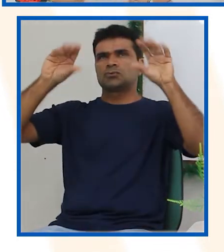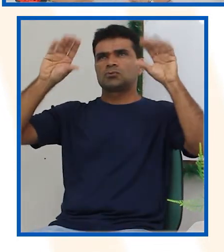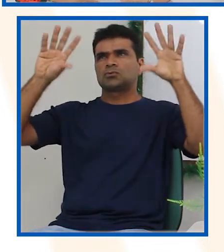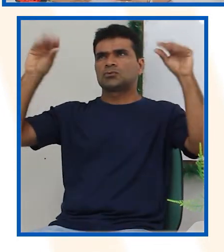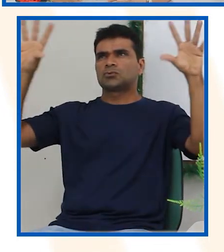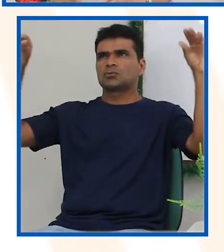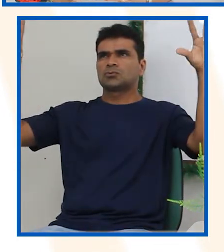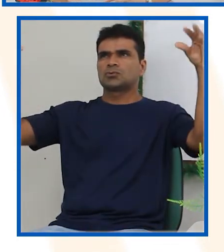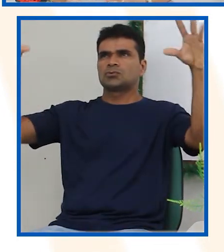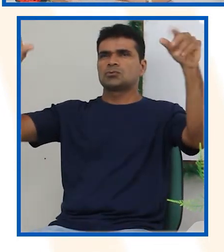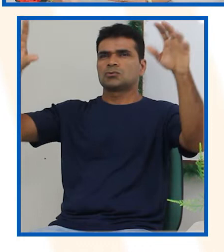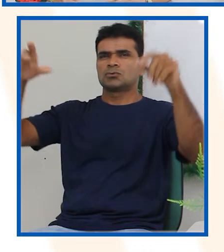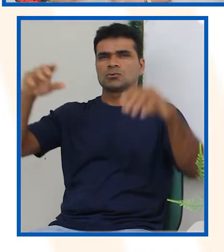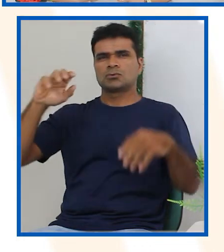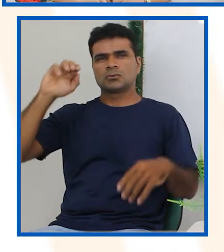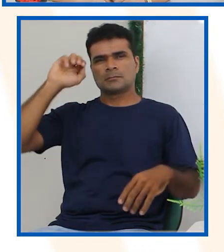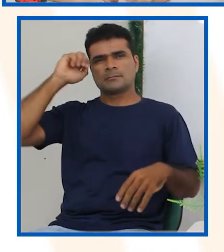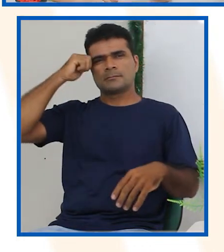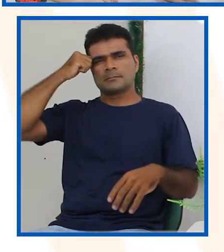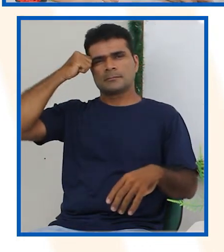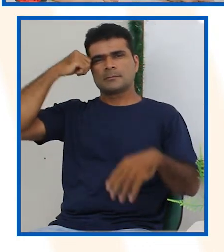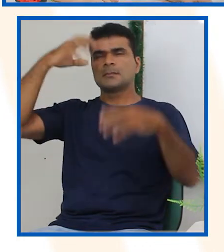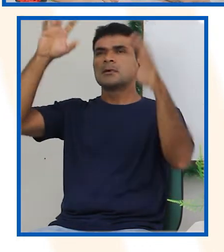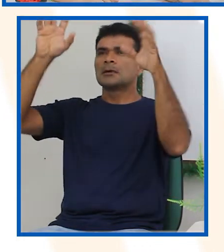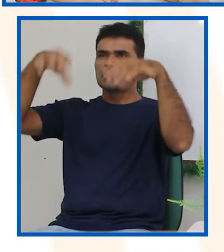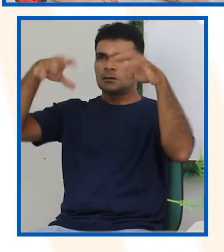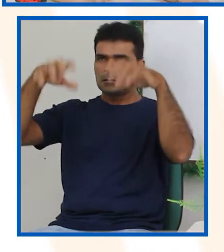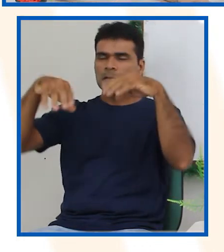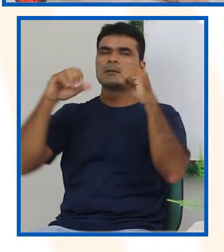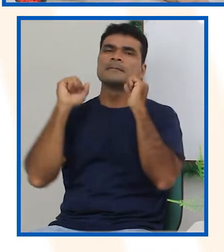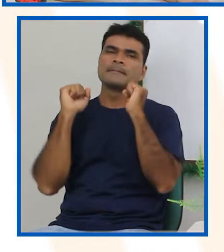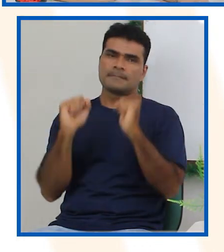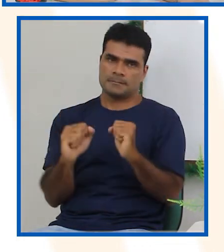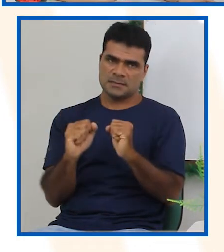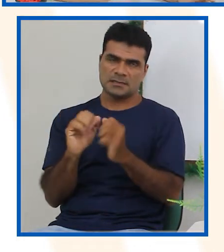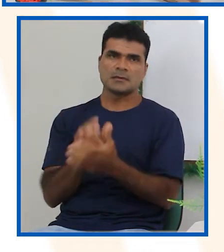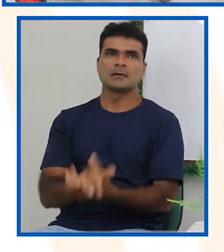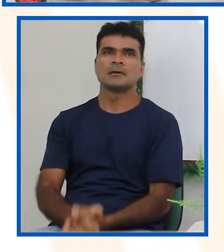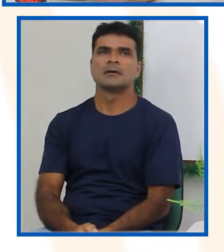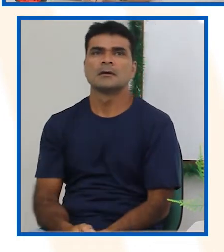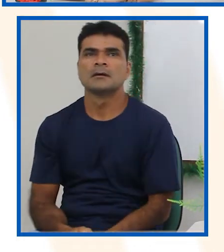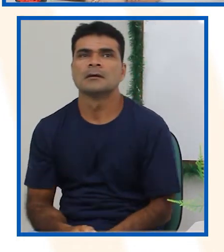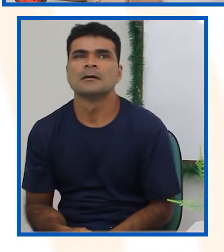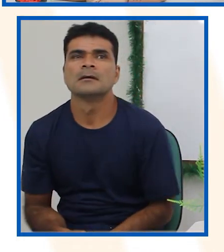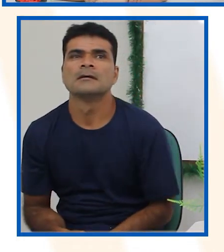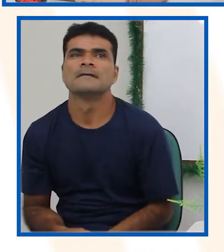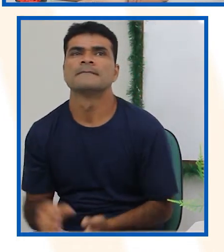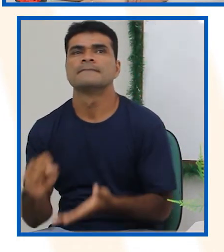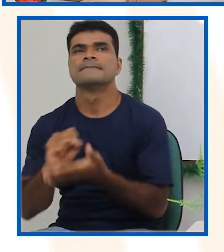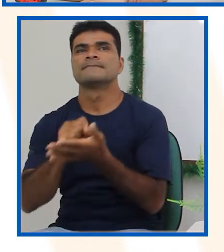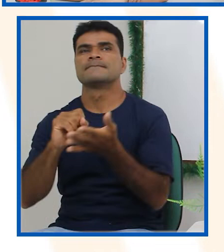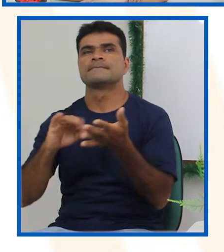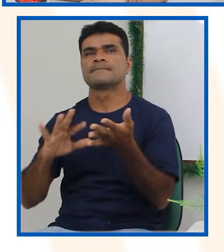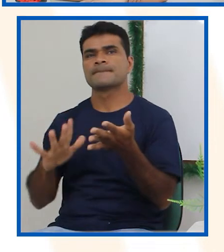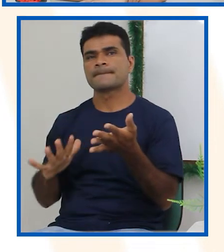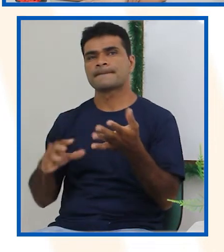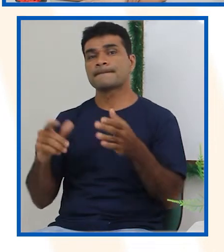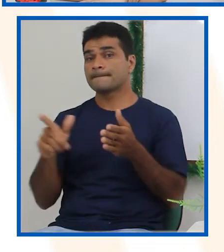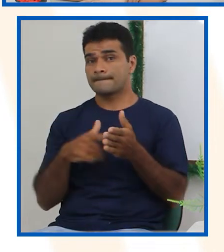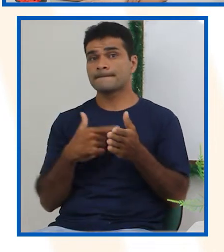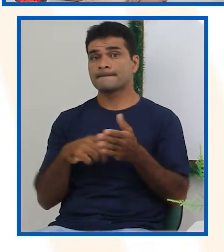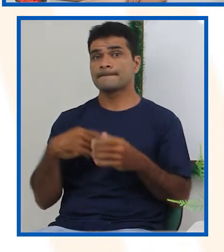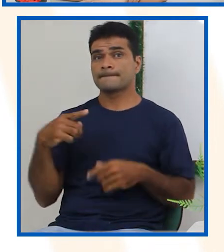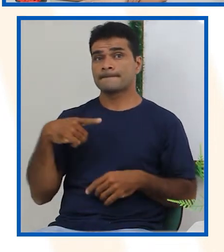é provável que chova, certo? Olhem só essa tarefinha que tem lá no livro de vocês.